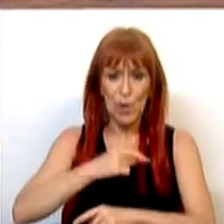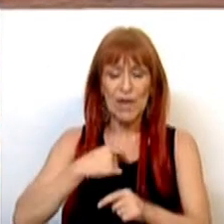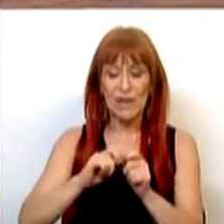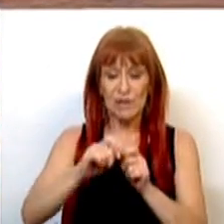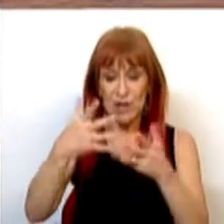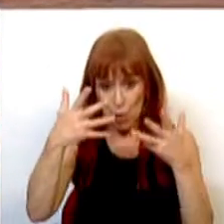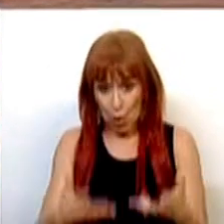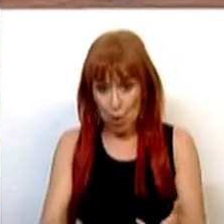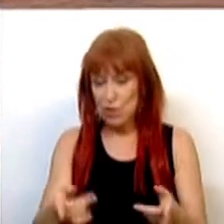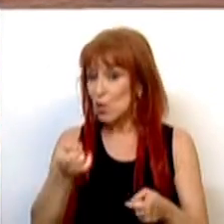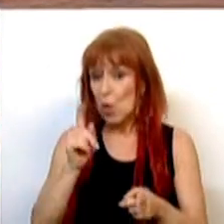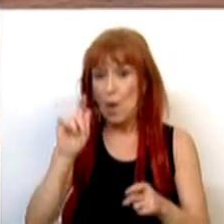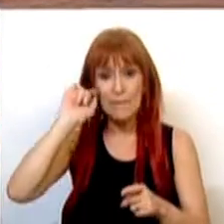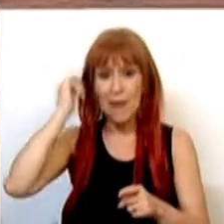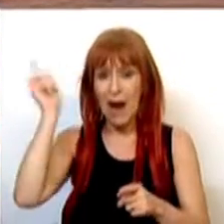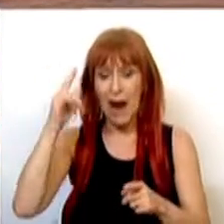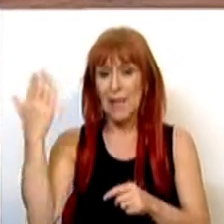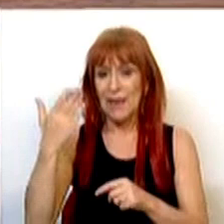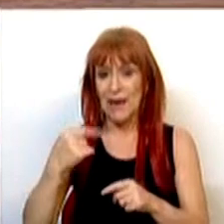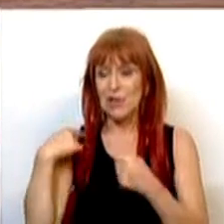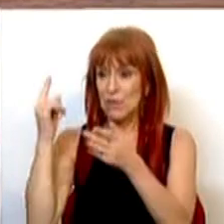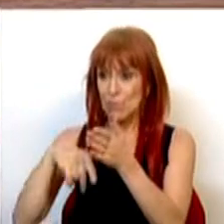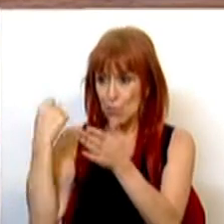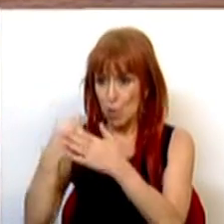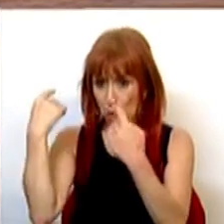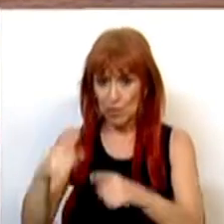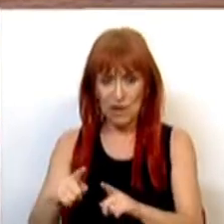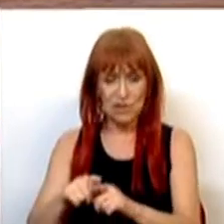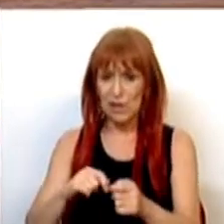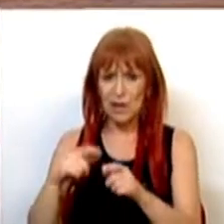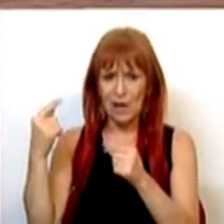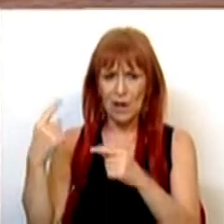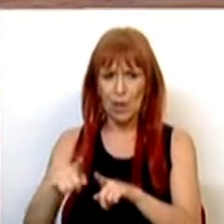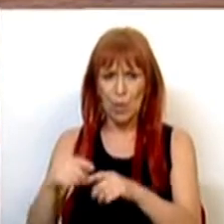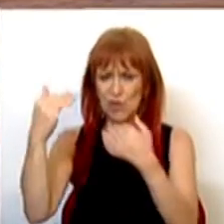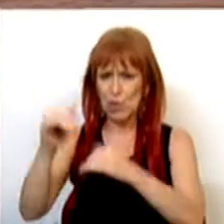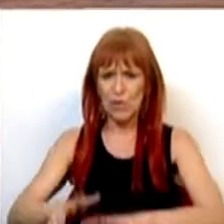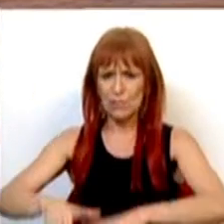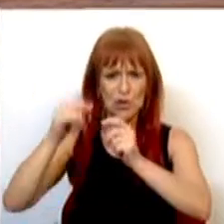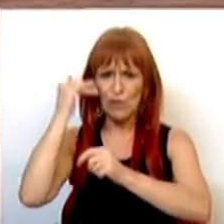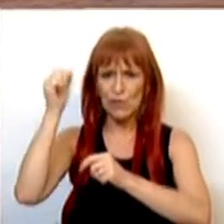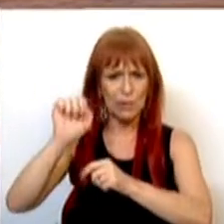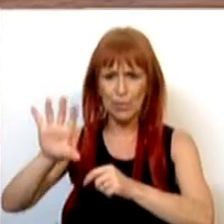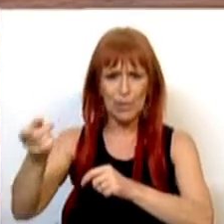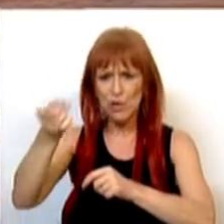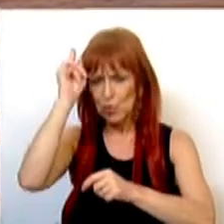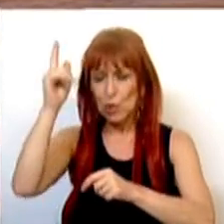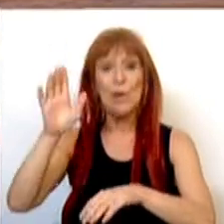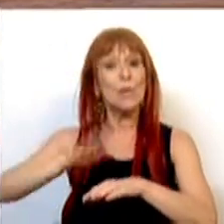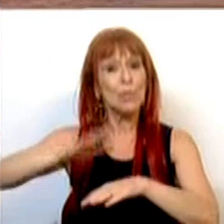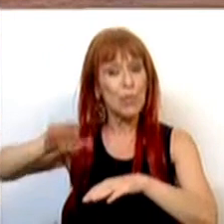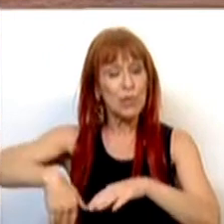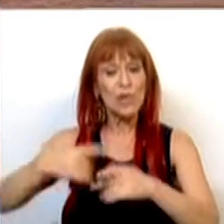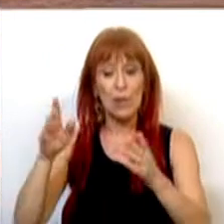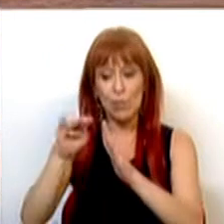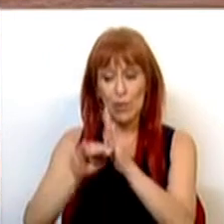dizemos hoje não irá pôr em causa os direitos adquiridos, nem irá condicionar o desenvolvimento futuro do nosso país. Por isso,